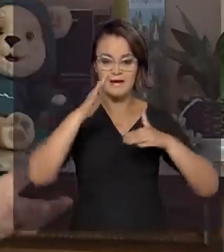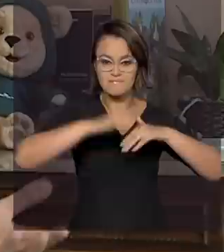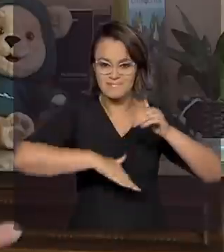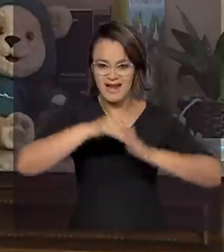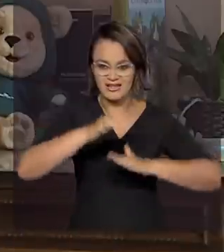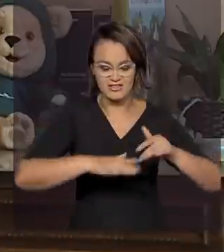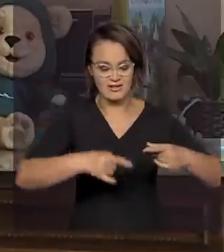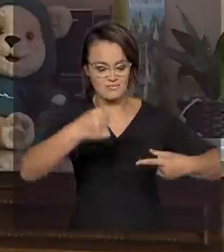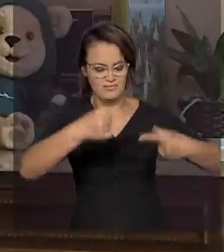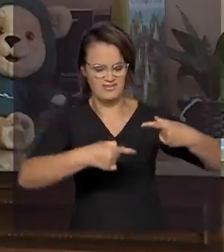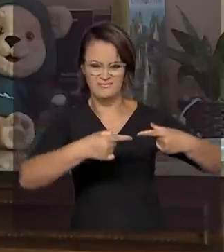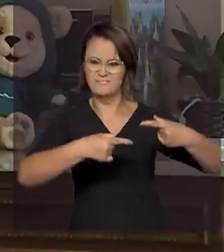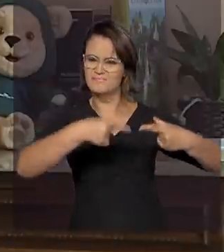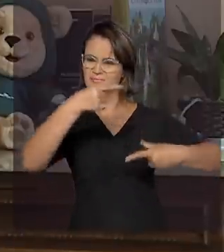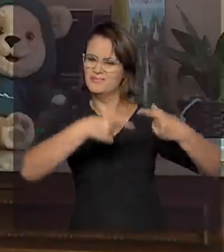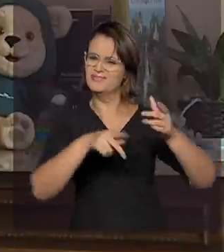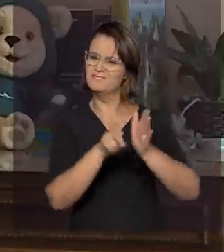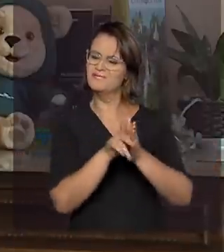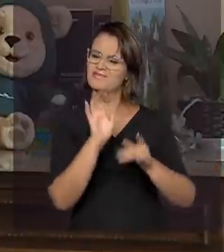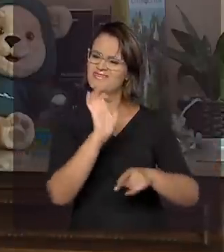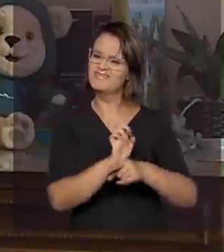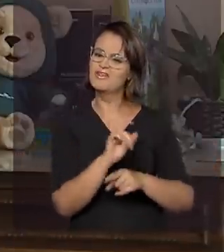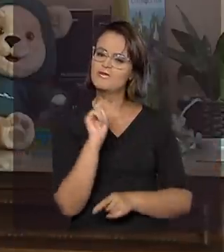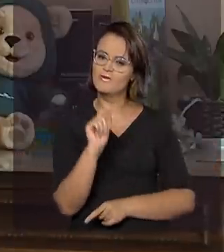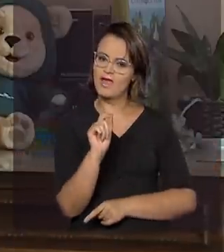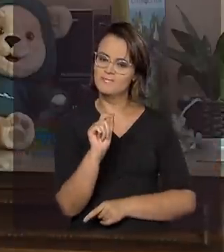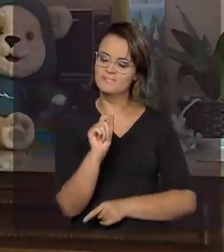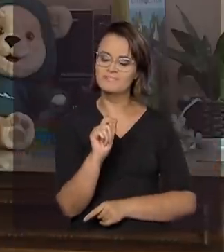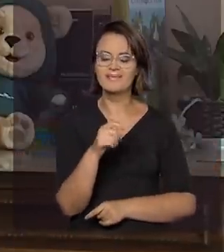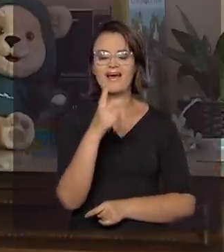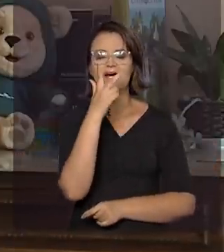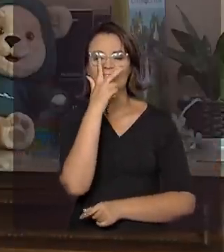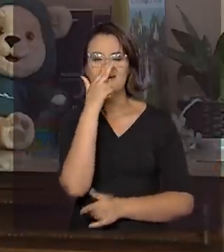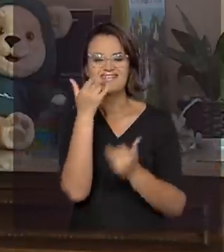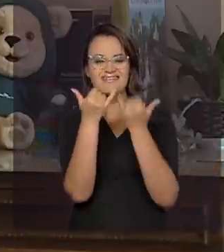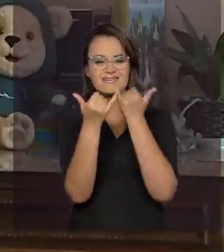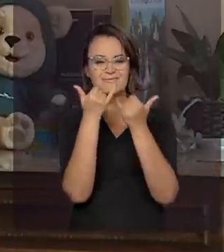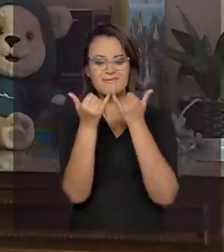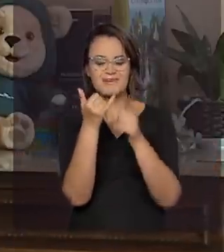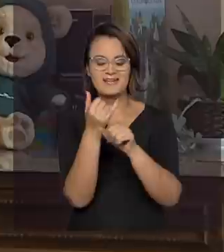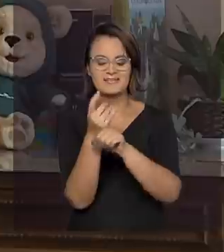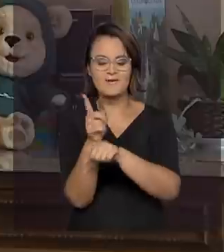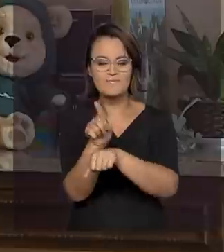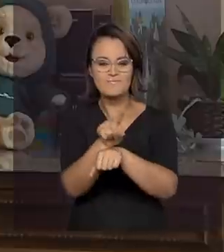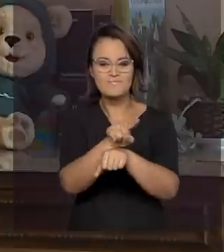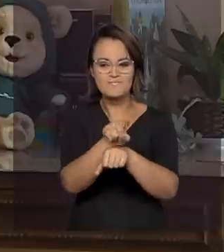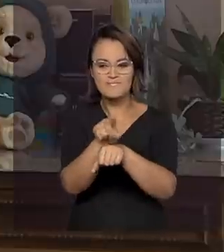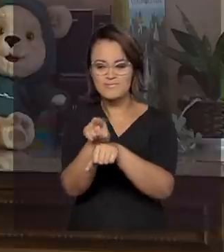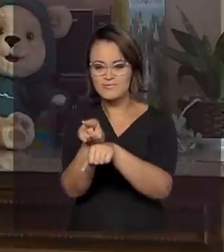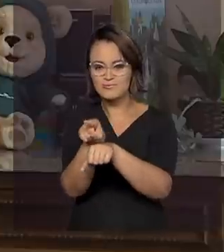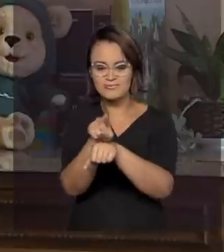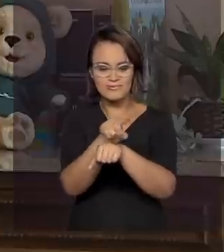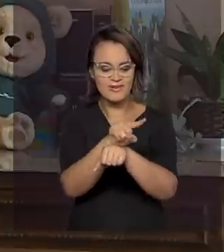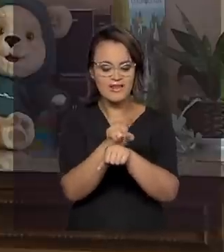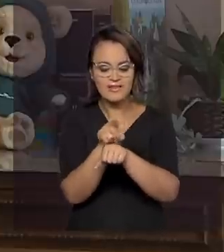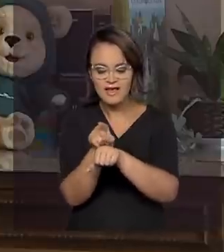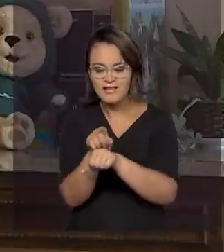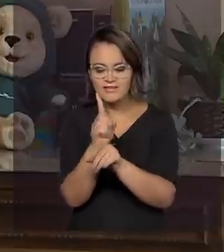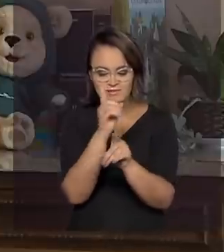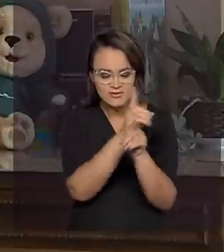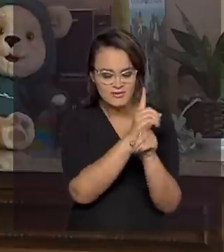O que é uma política de Estado? É uma espécie de bússola, como diz o meu coordenador Eduardo Salenave, que